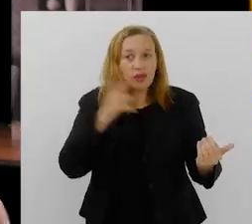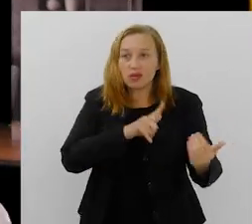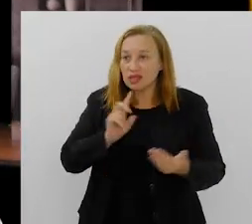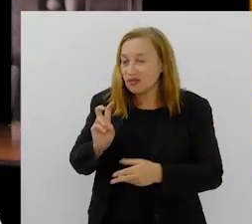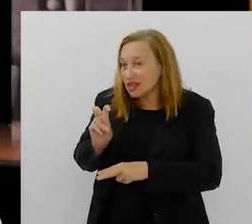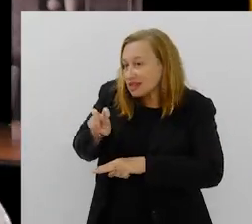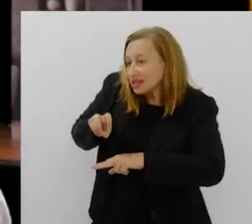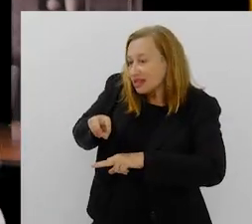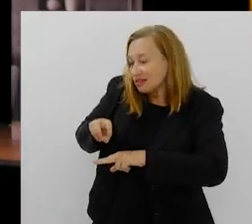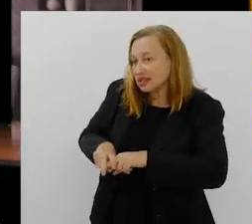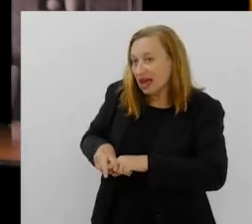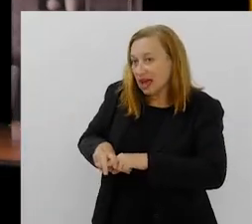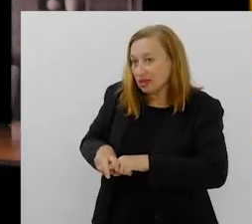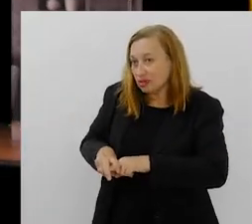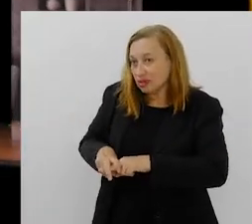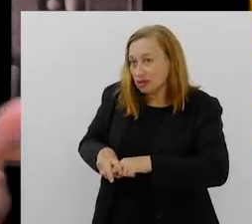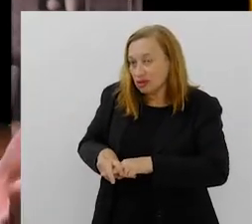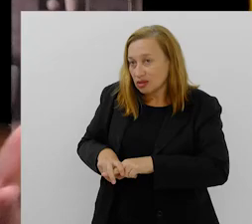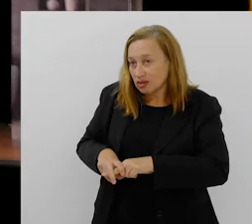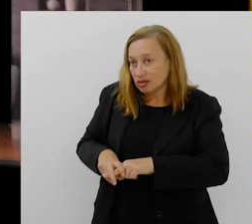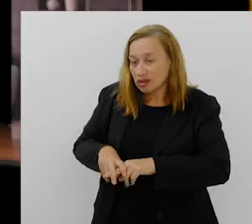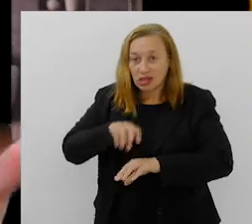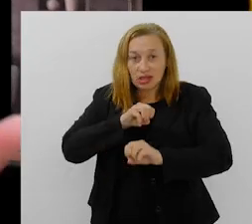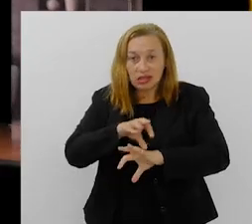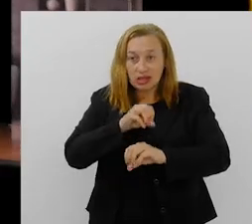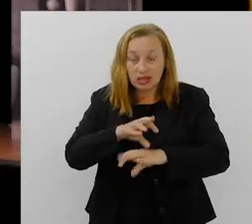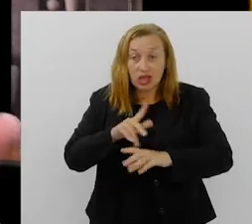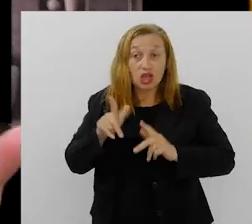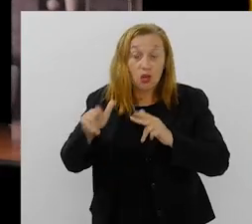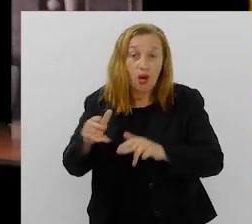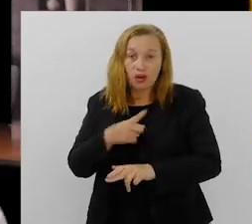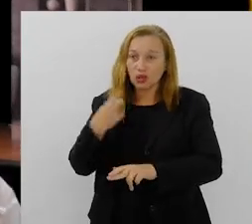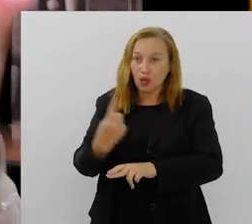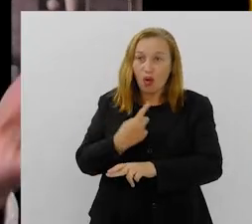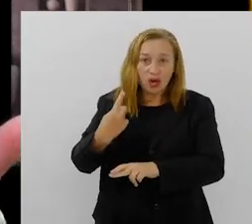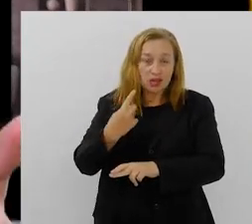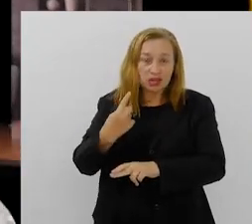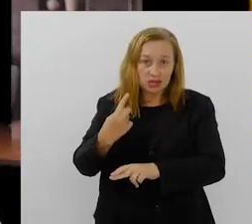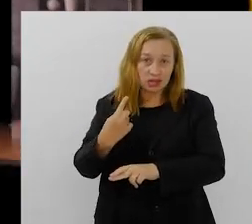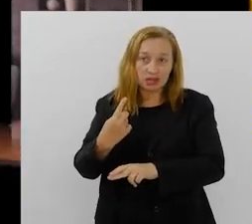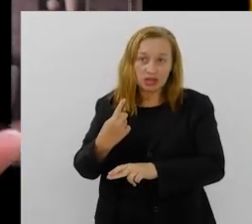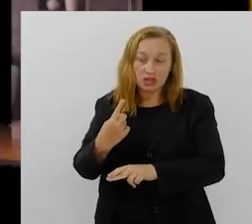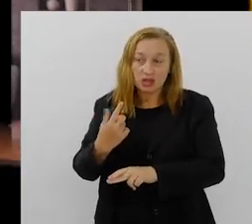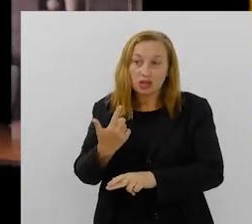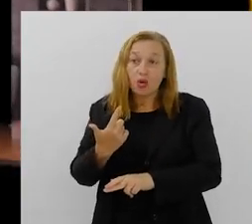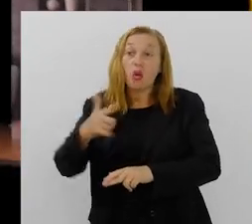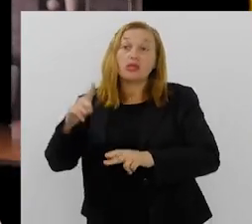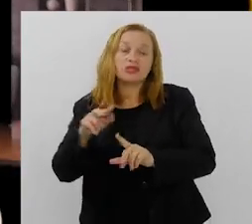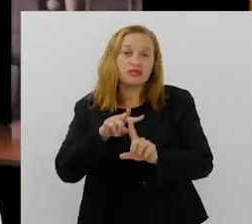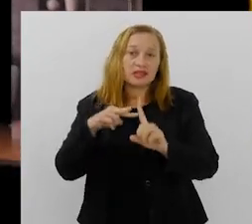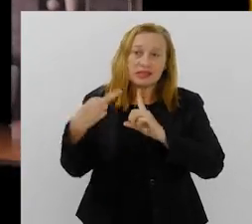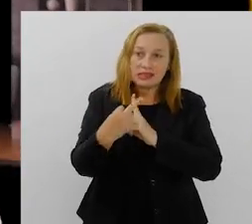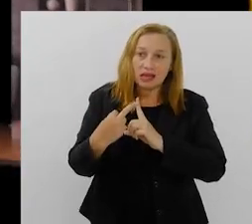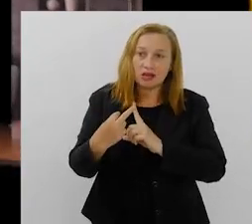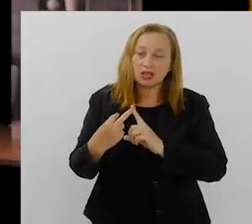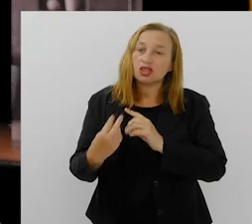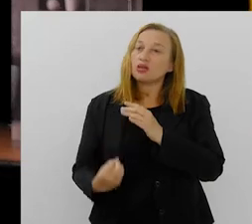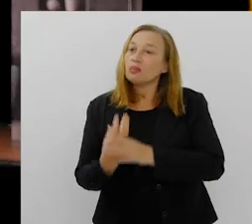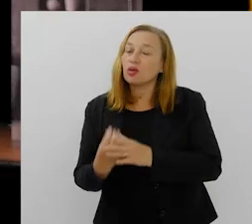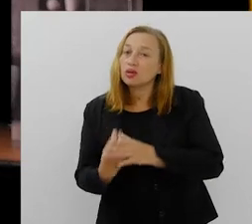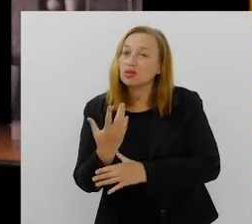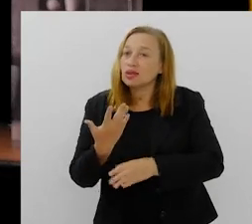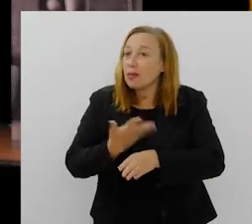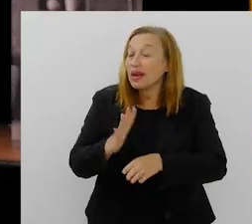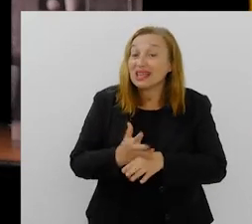sentado na sala de aula como nós ficávamos, porque é outra vida, outro mundo, são outros atrativos, são outros interesses e a gente reproduz as